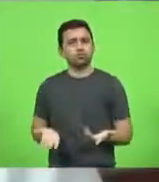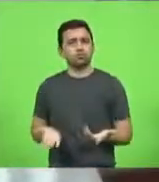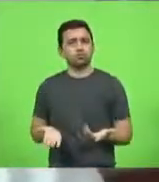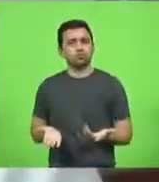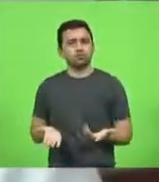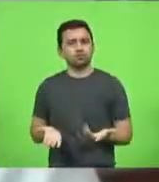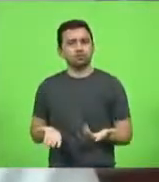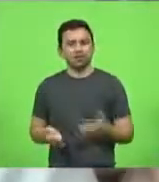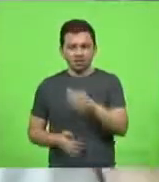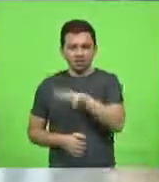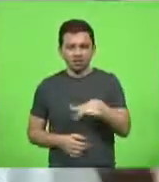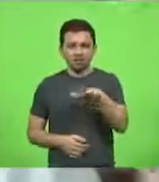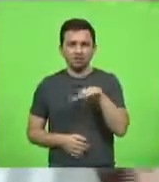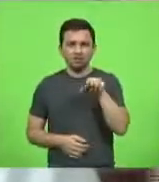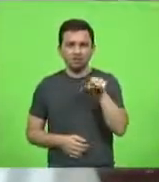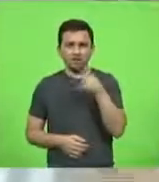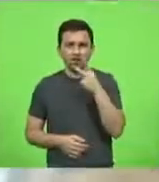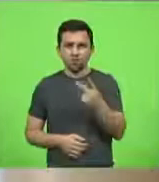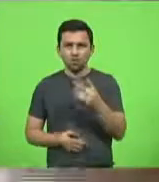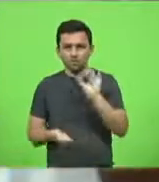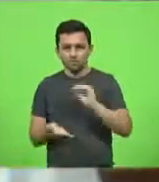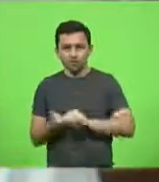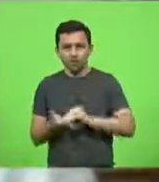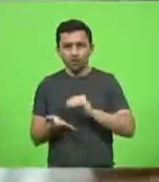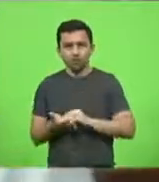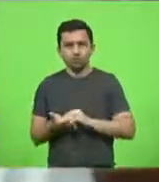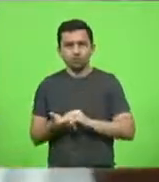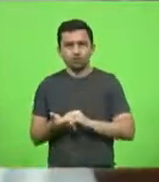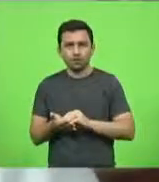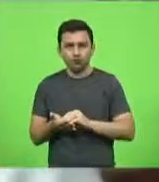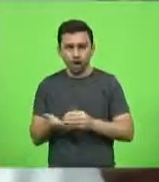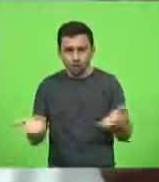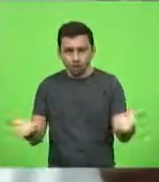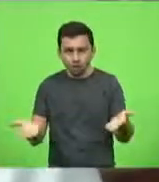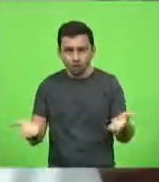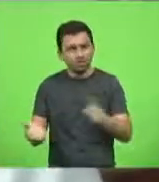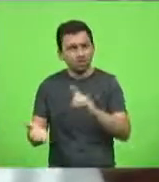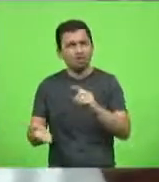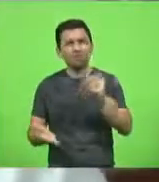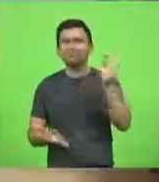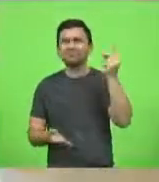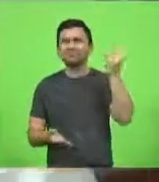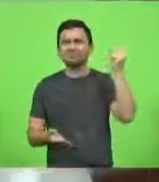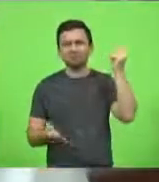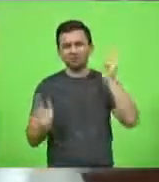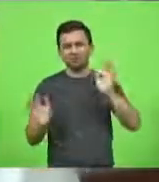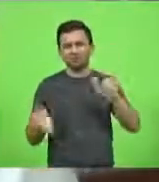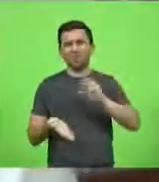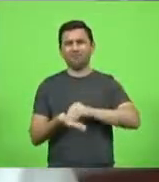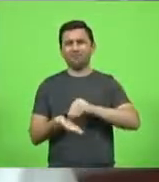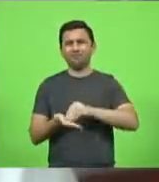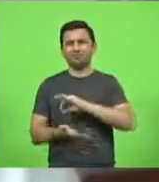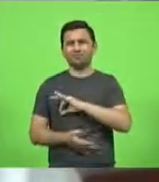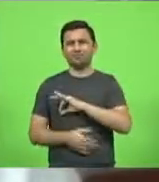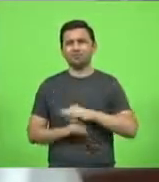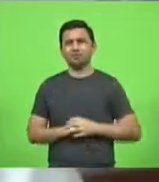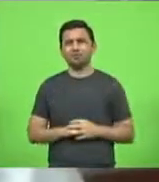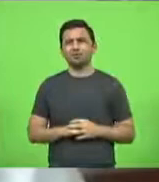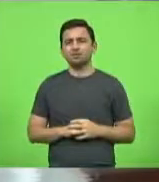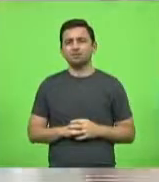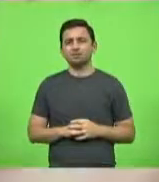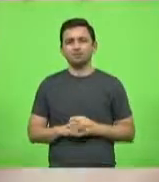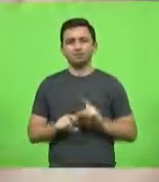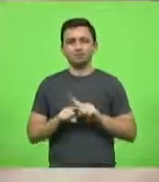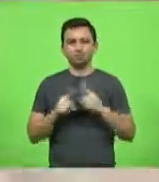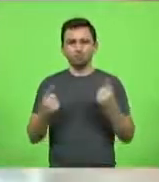região que ele falou, falta, e não é de agora, há muito tempo, tá? Então, se já